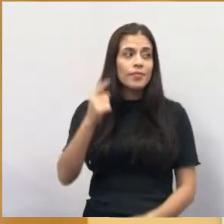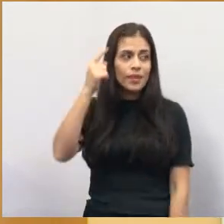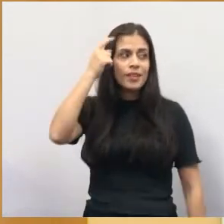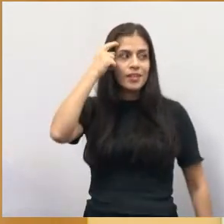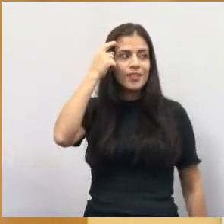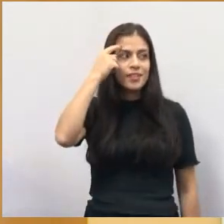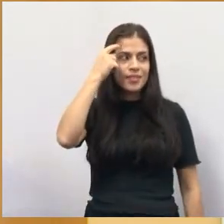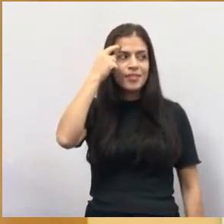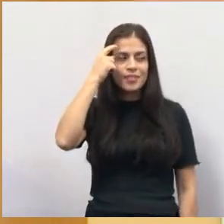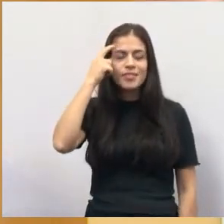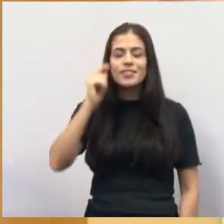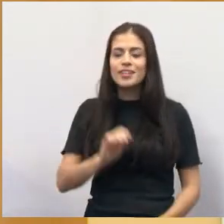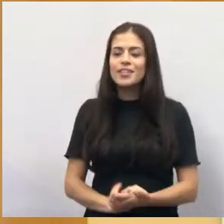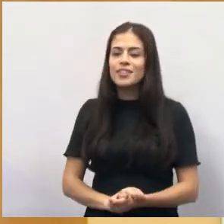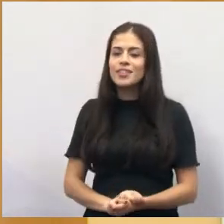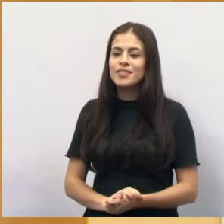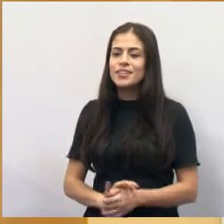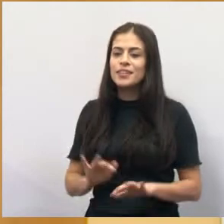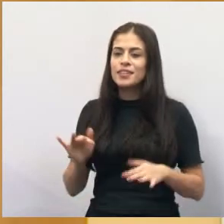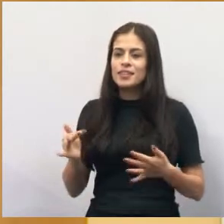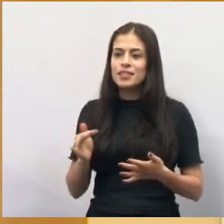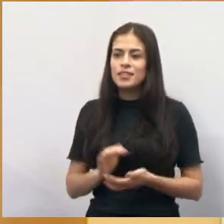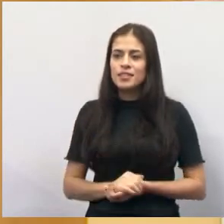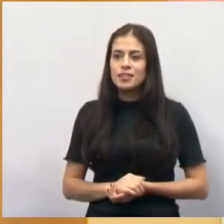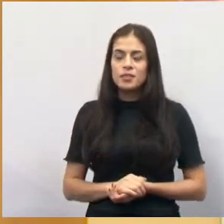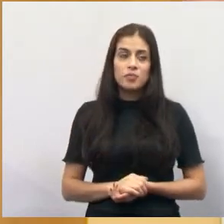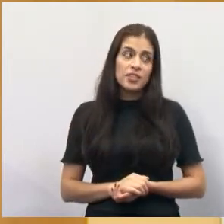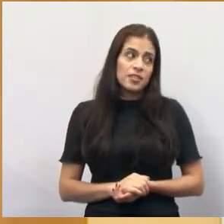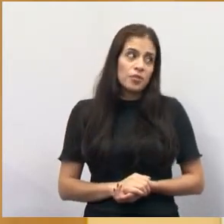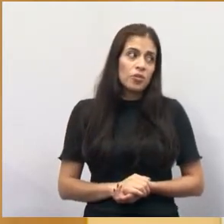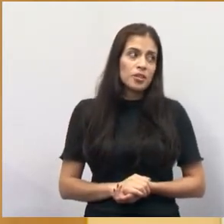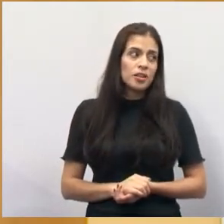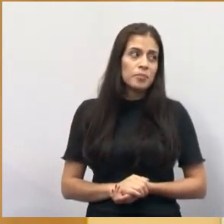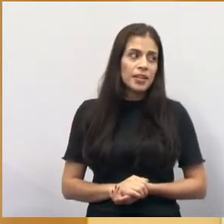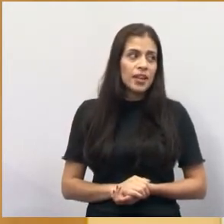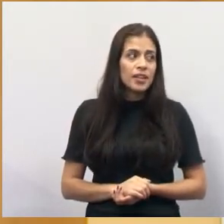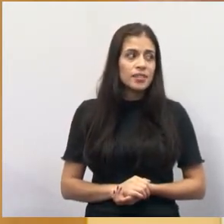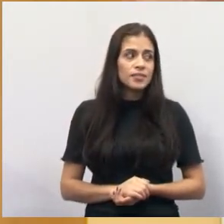o Dória vai se filiar ao sem-terra, sem-terra. Porque está invadindo a área pública.